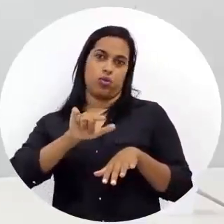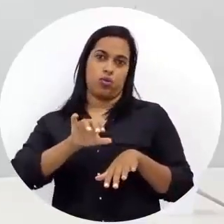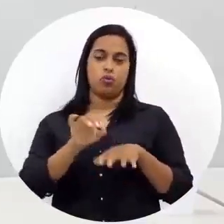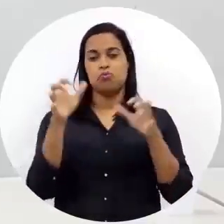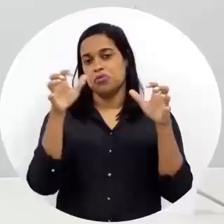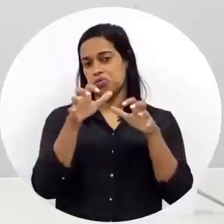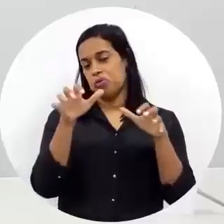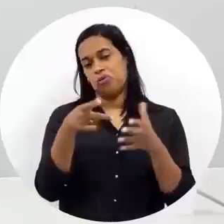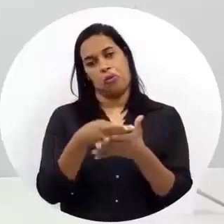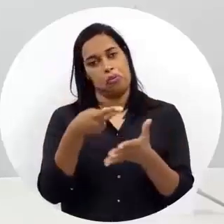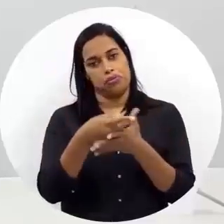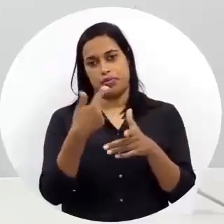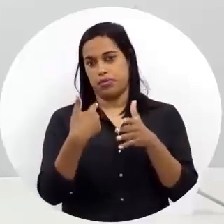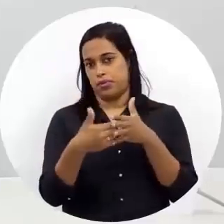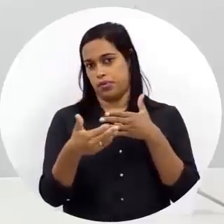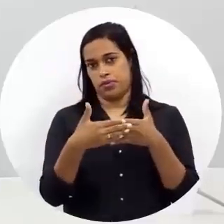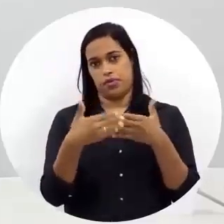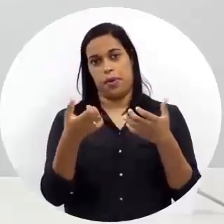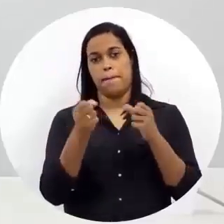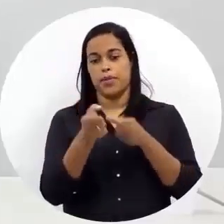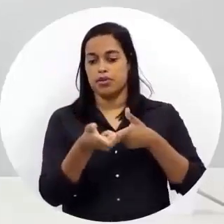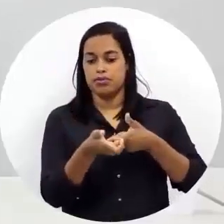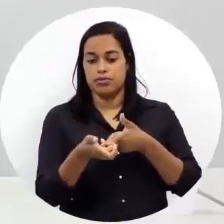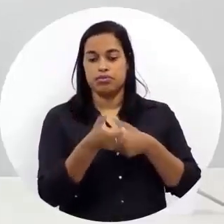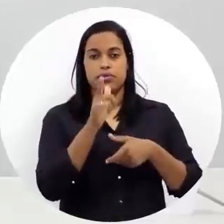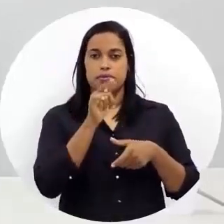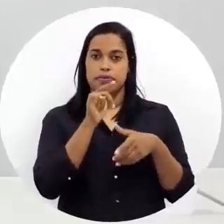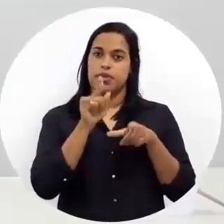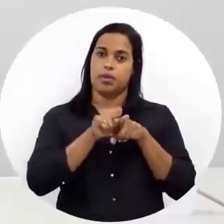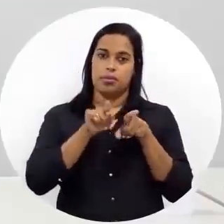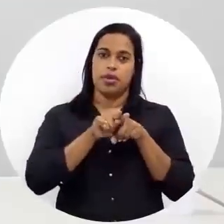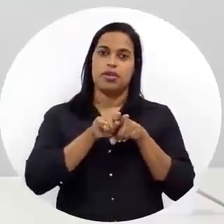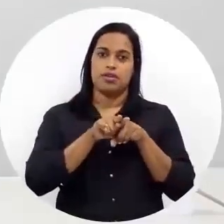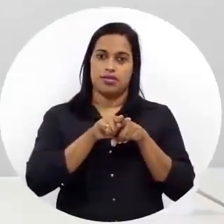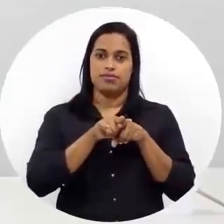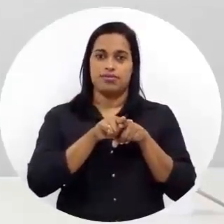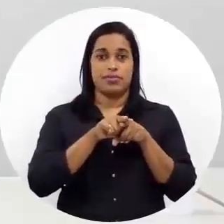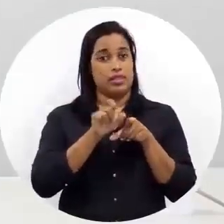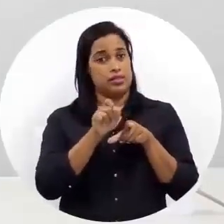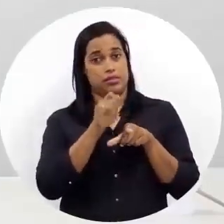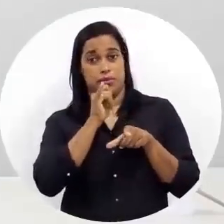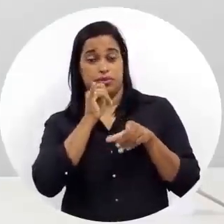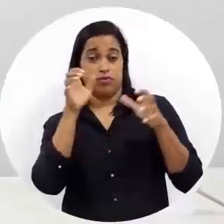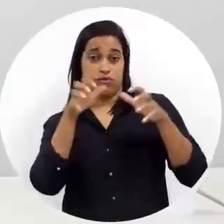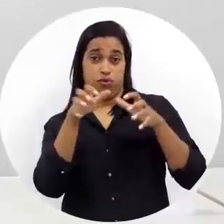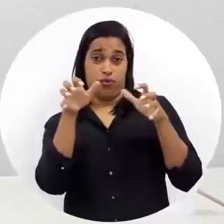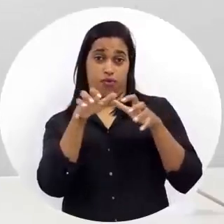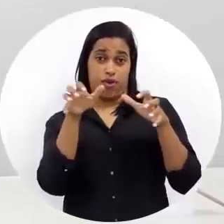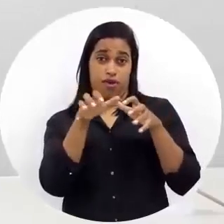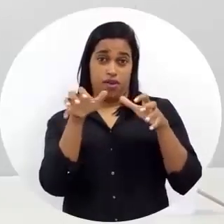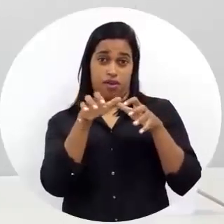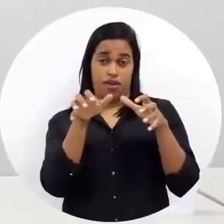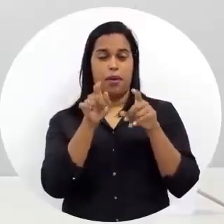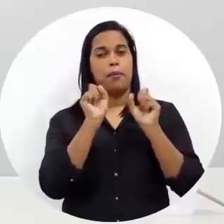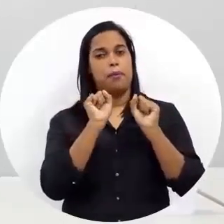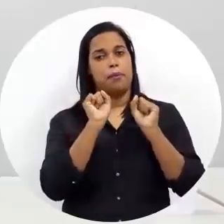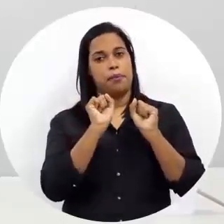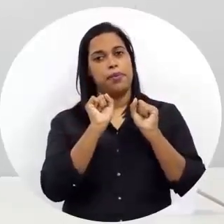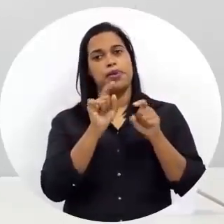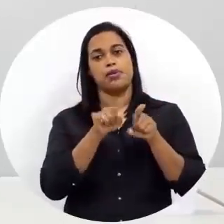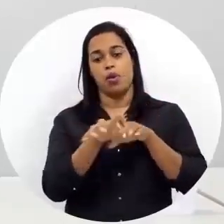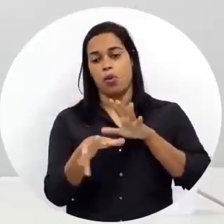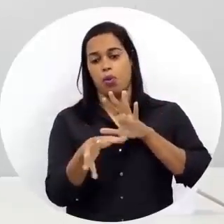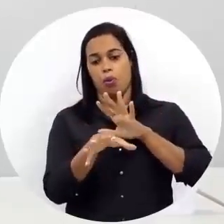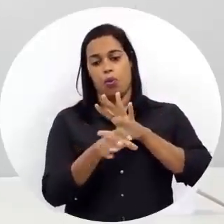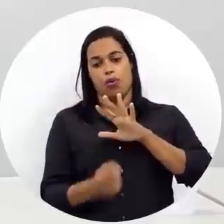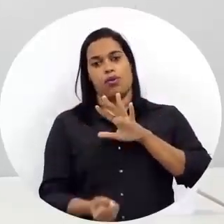então uma chuva, alguma coisa que aconteça, né? Você pode aguar, você pode, se por um acaso chover, a terra ela vai